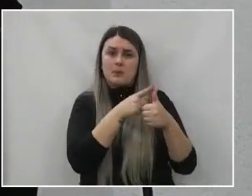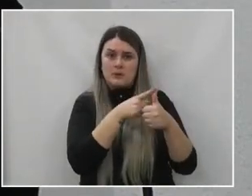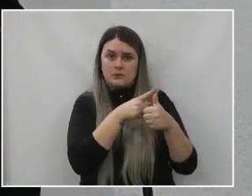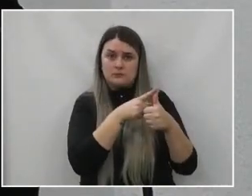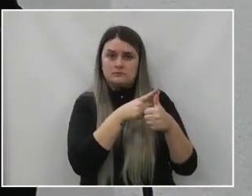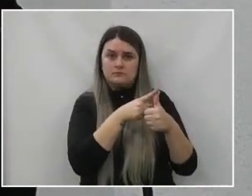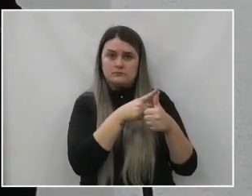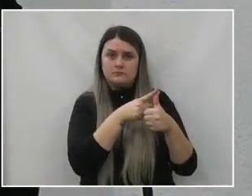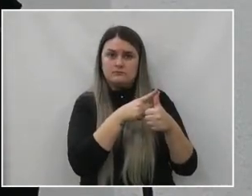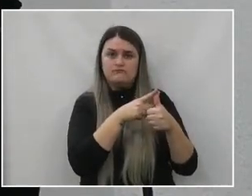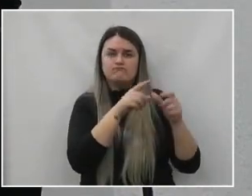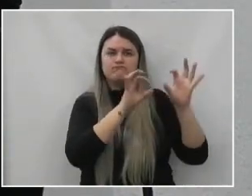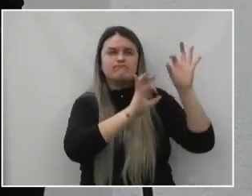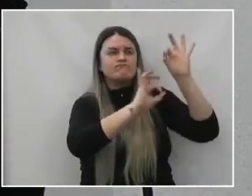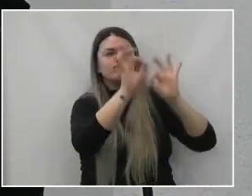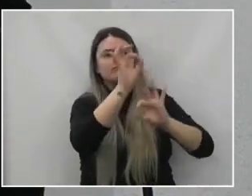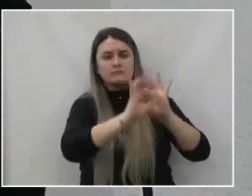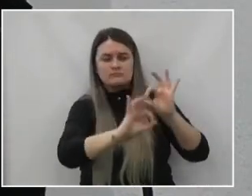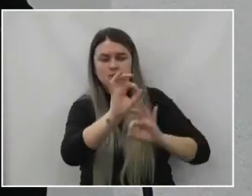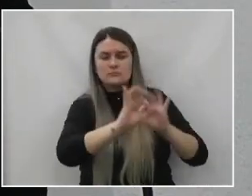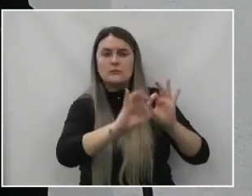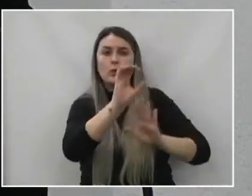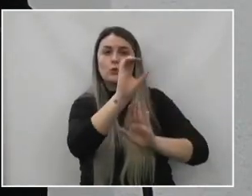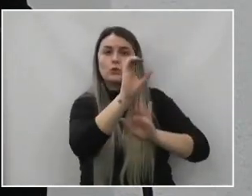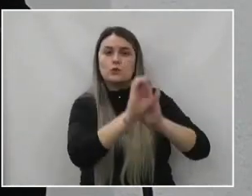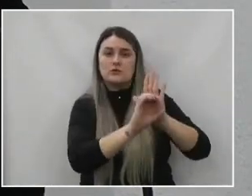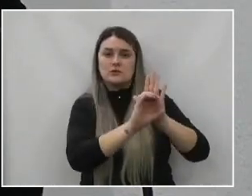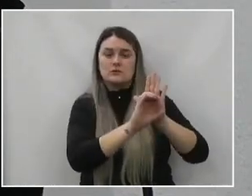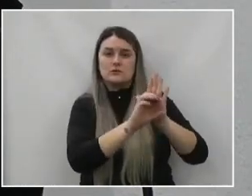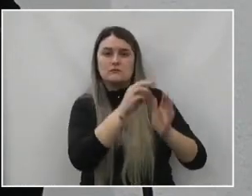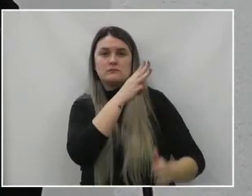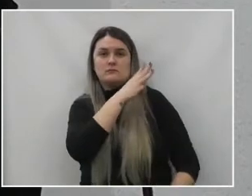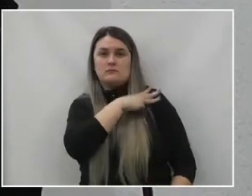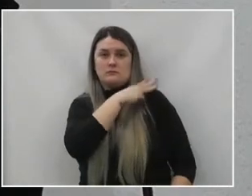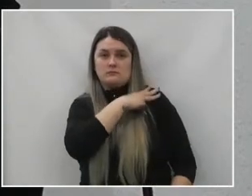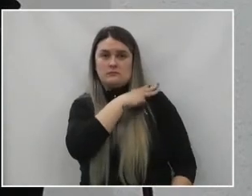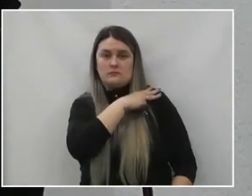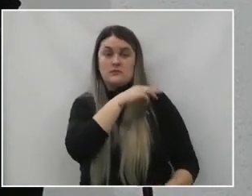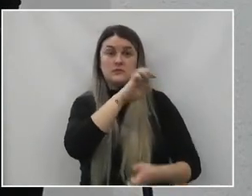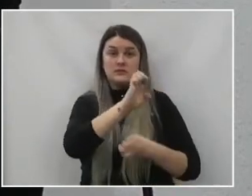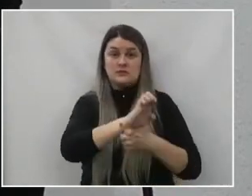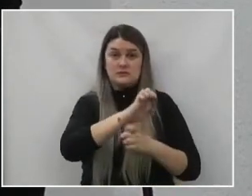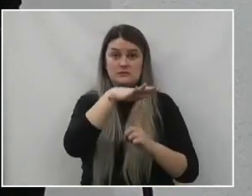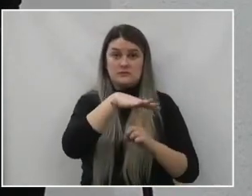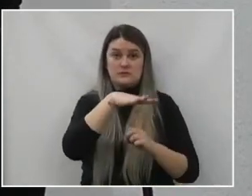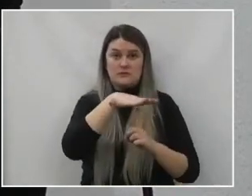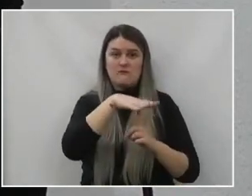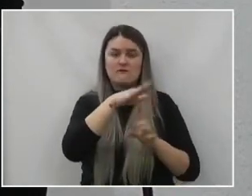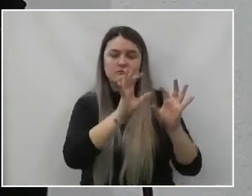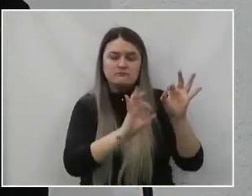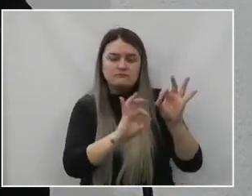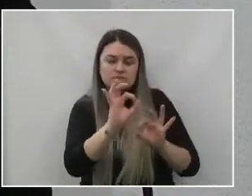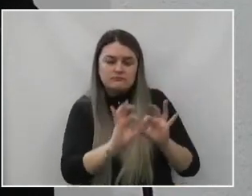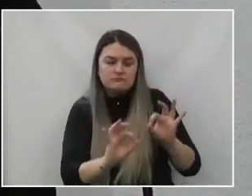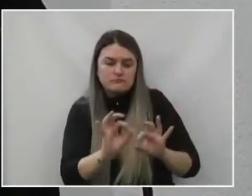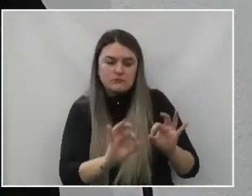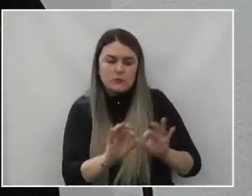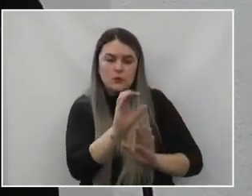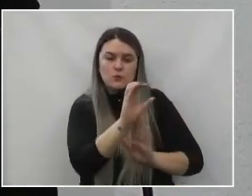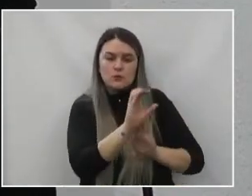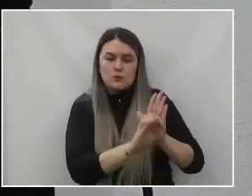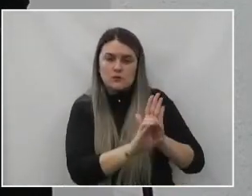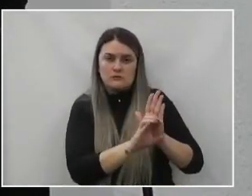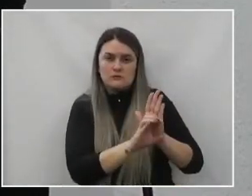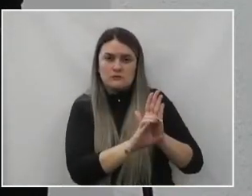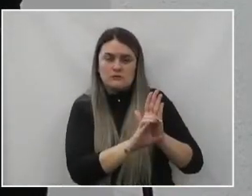mediante a reforma curricular de ensino médio. O Estado do Paraná está trabalhando para aperfeiçoar, para